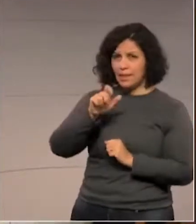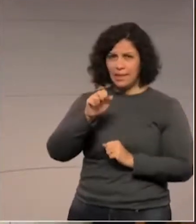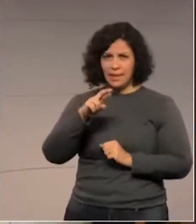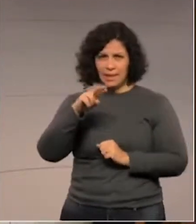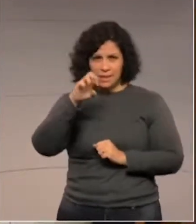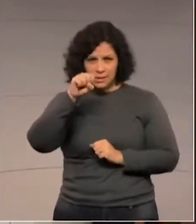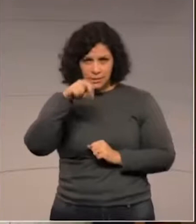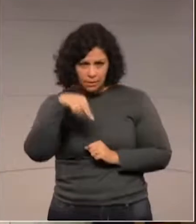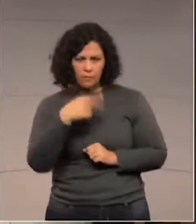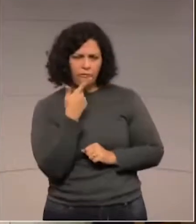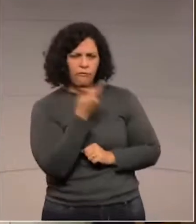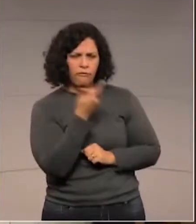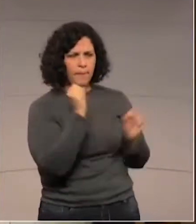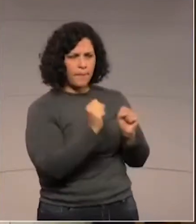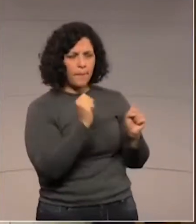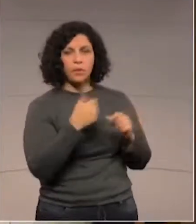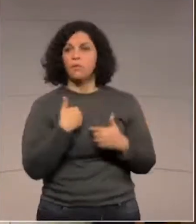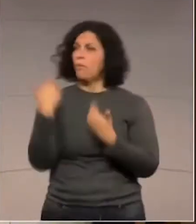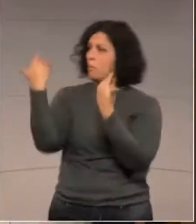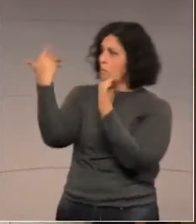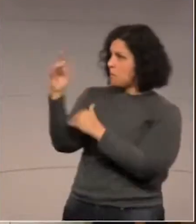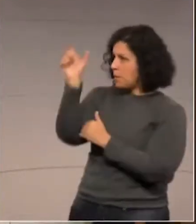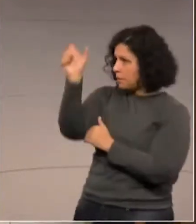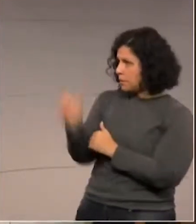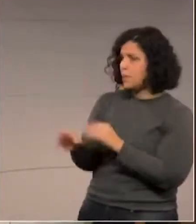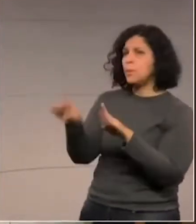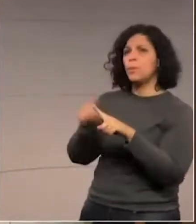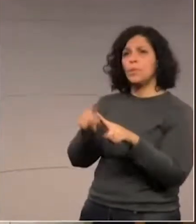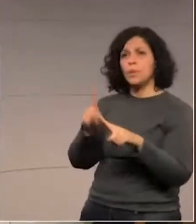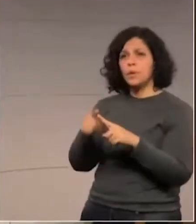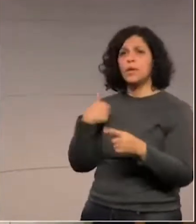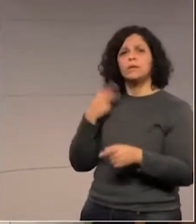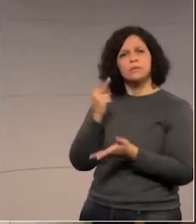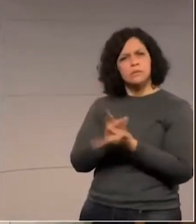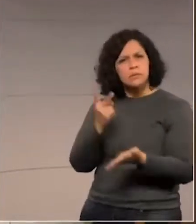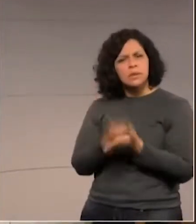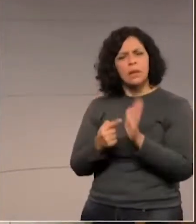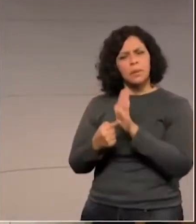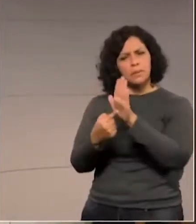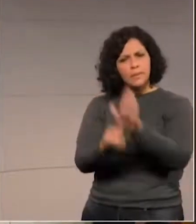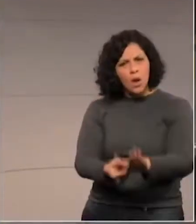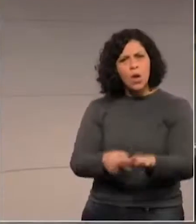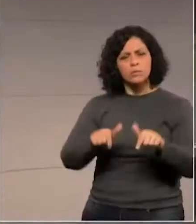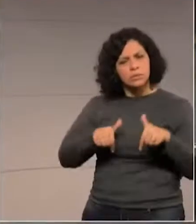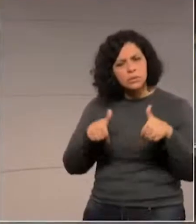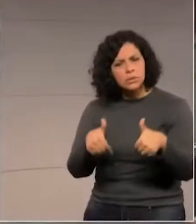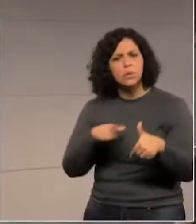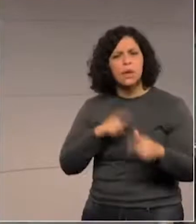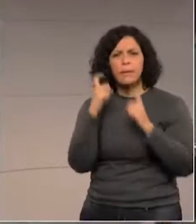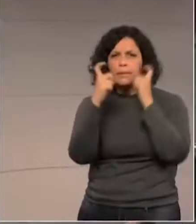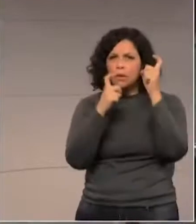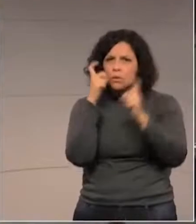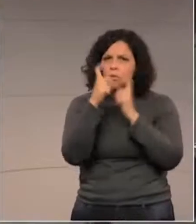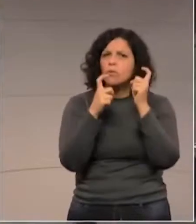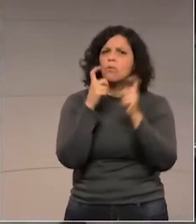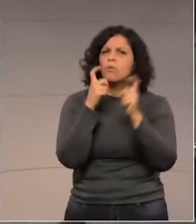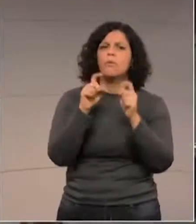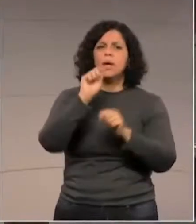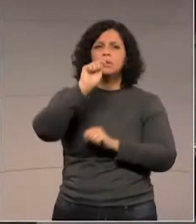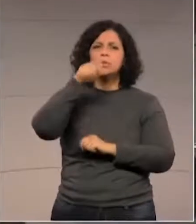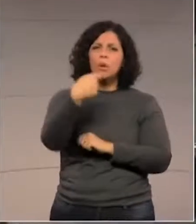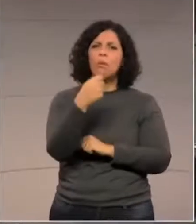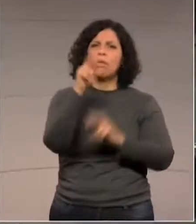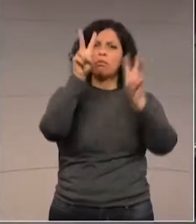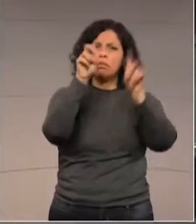imediato. Eu quero parabenizar a Vossa Excelência, que sempre tem demonstrado e agido com preocupação nas questões